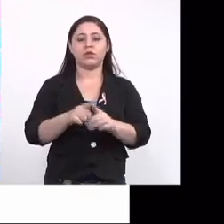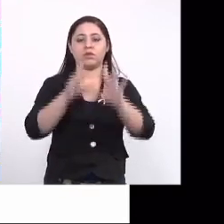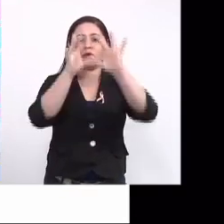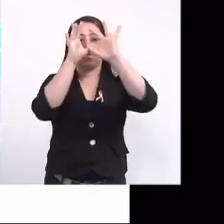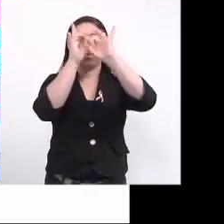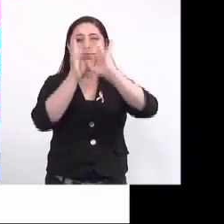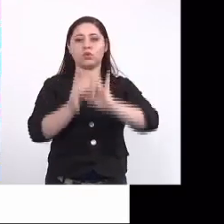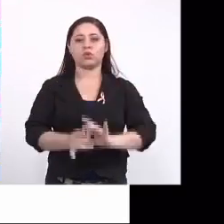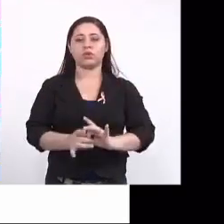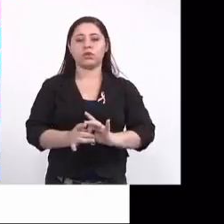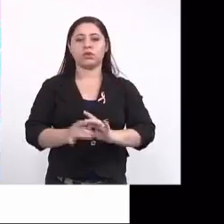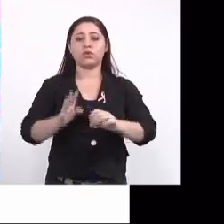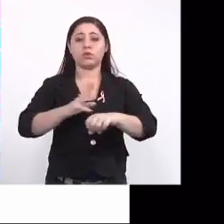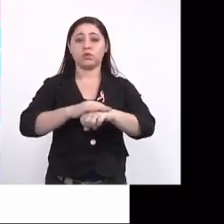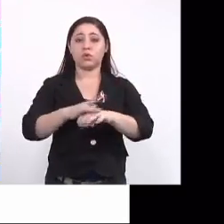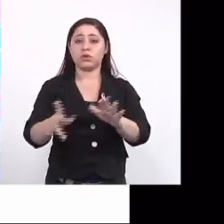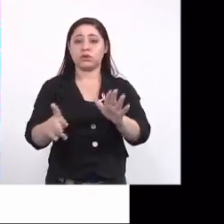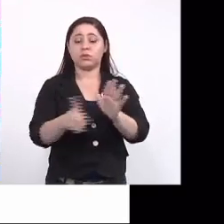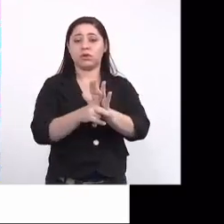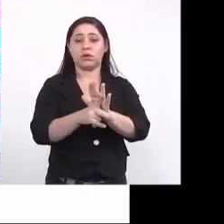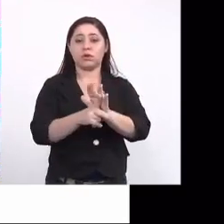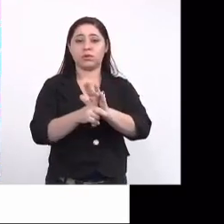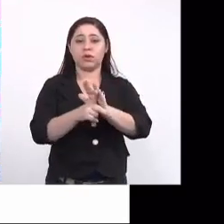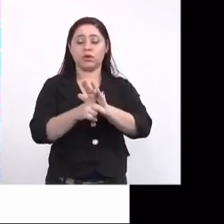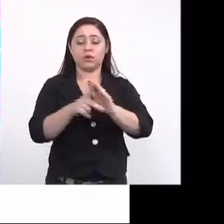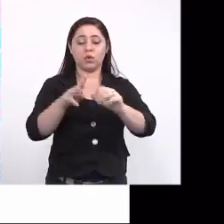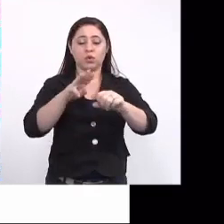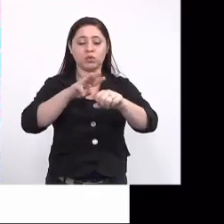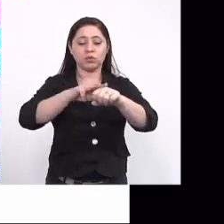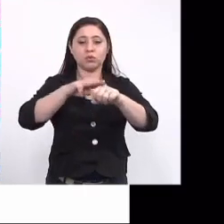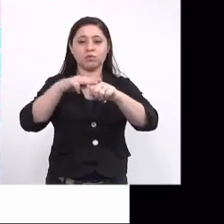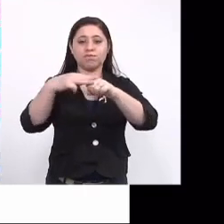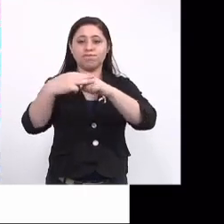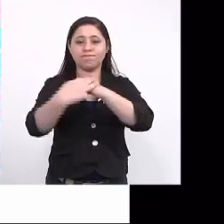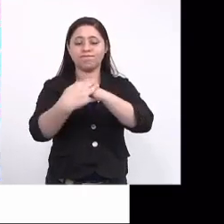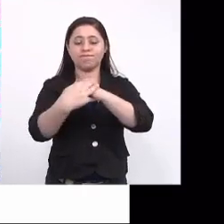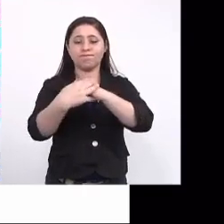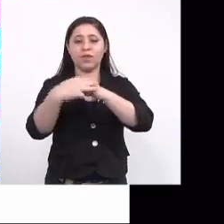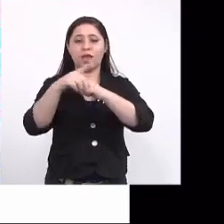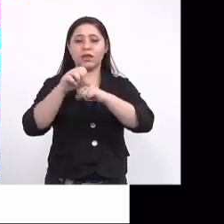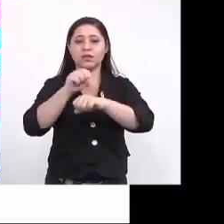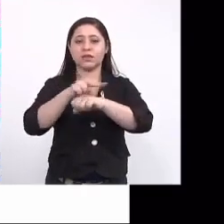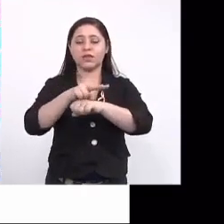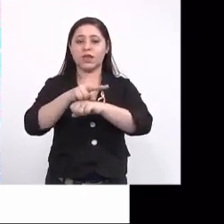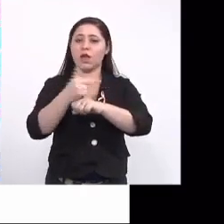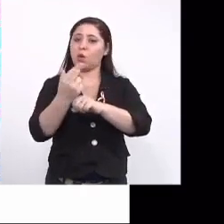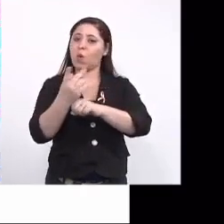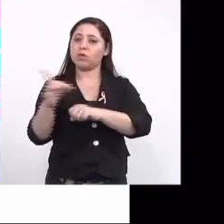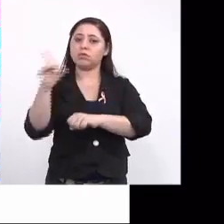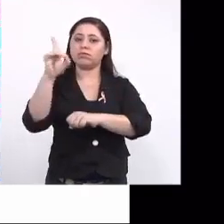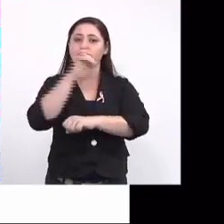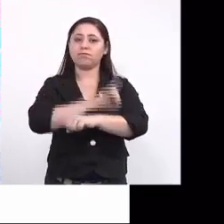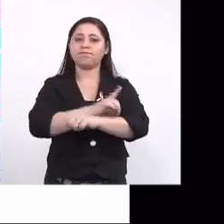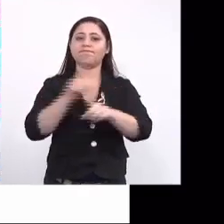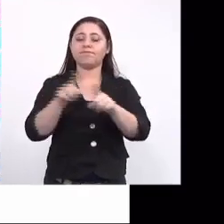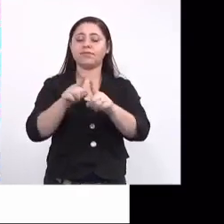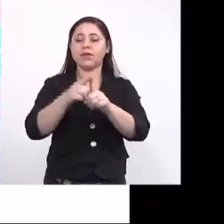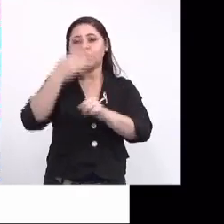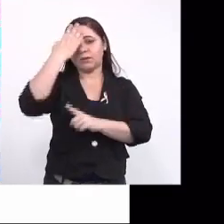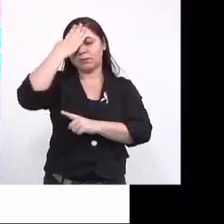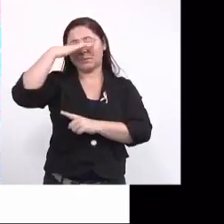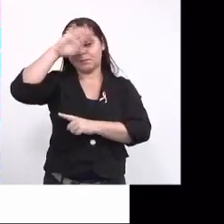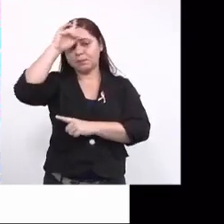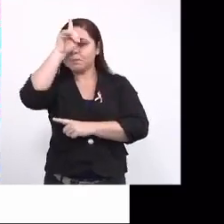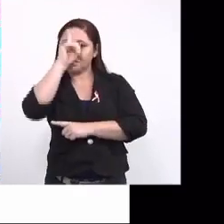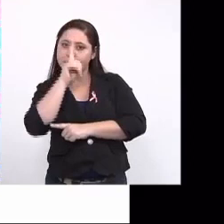a doença em si. O Zika é um vírus que é da mesma família que o vírus da dengue e o vírus da febre amarela. Então, eles